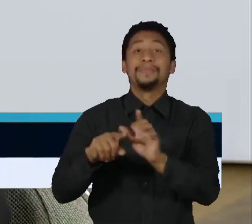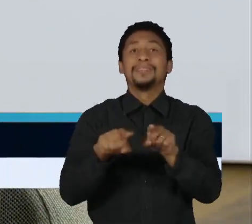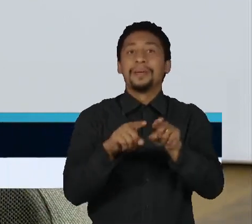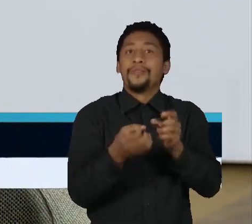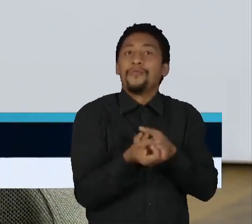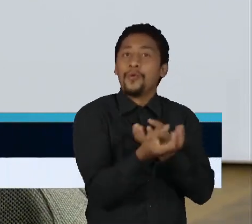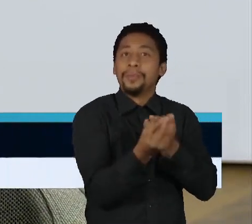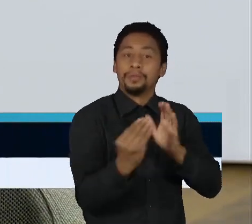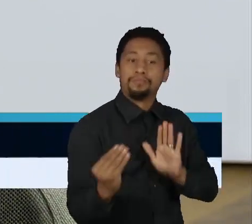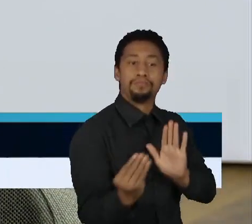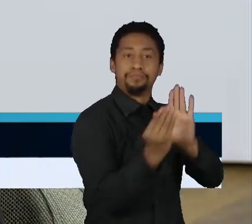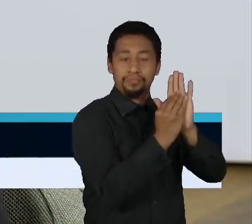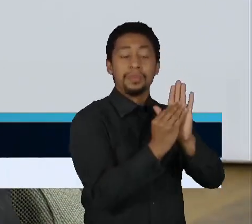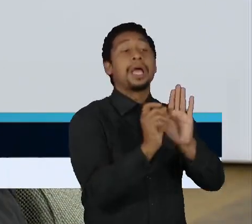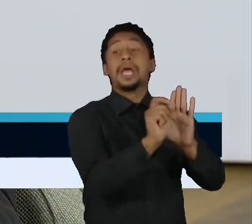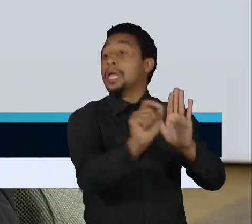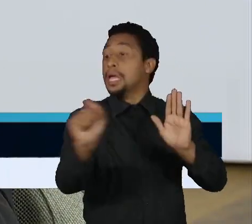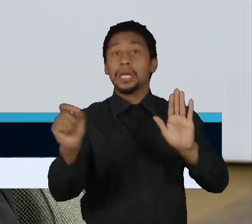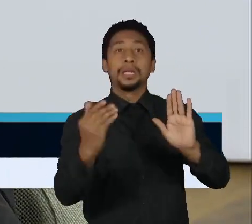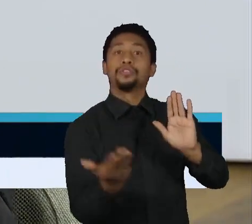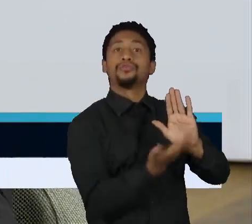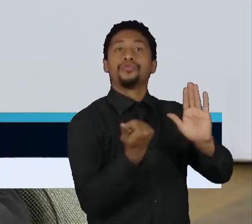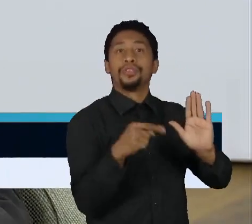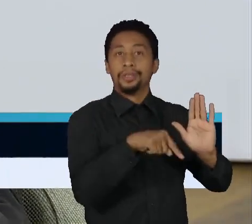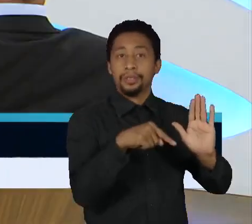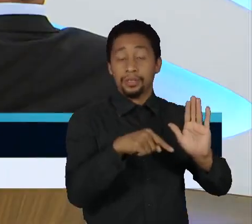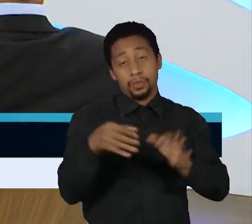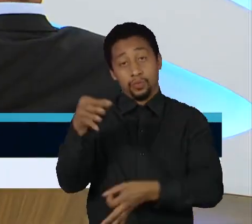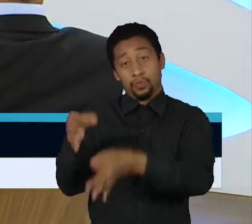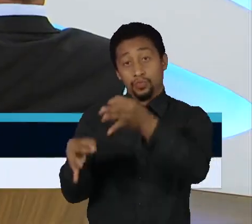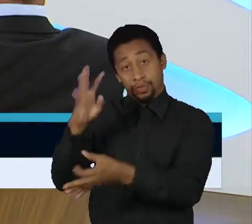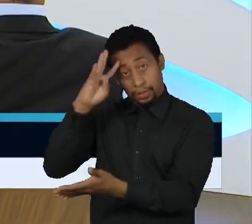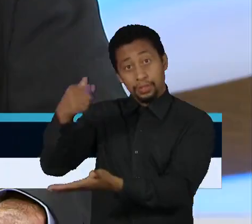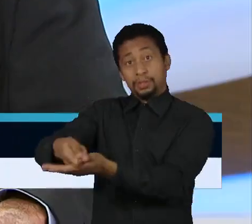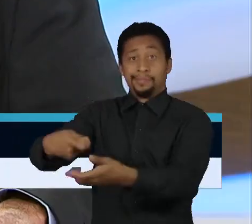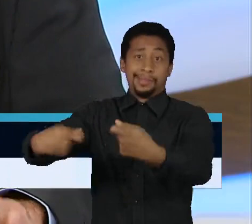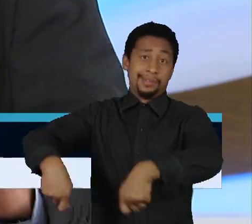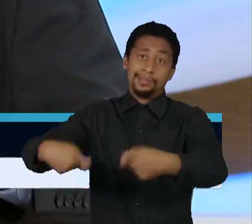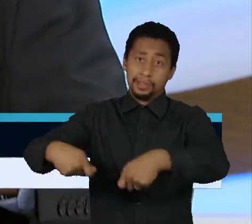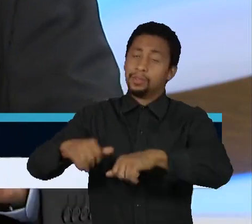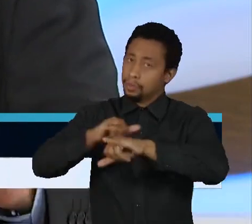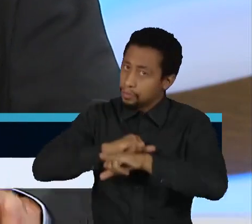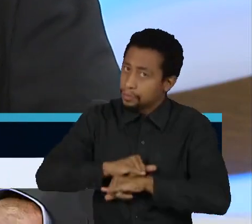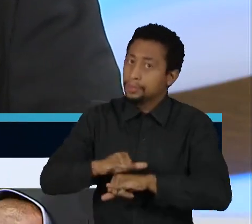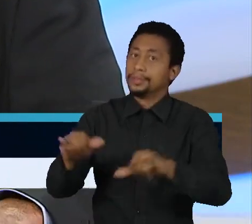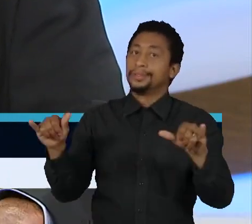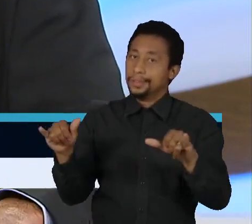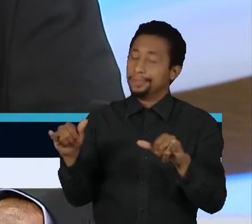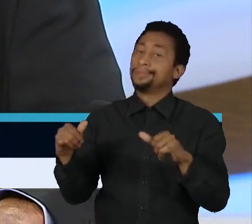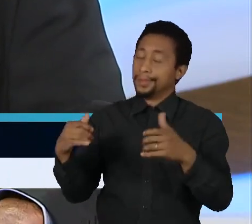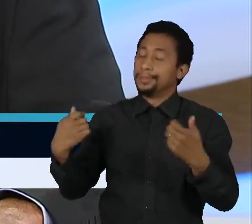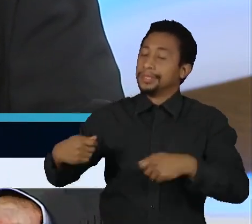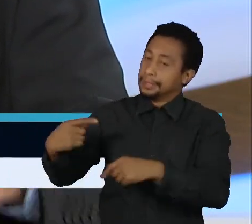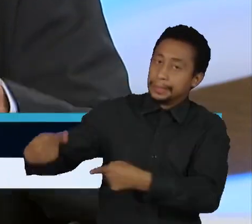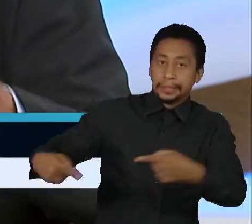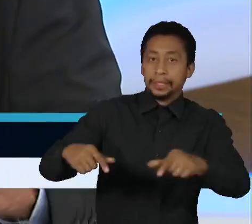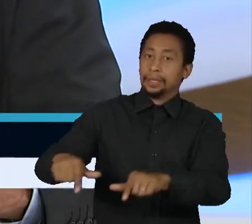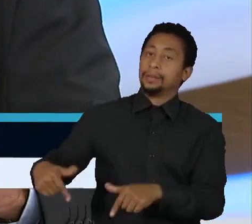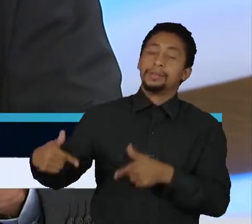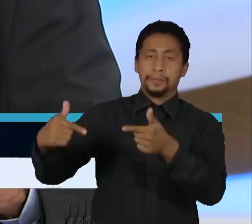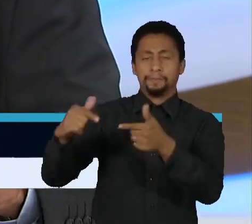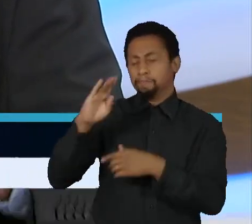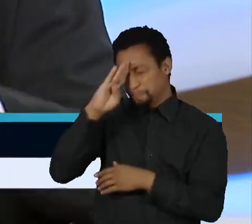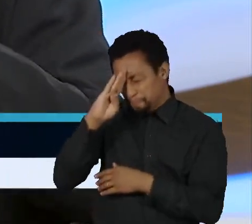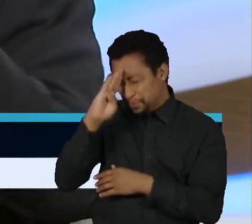conteúdo depende sempre de decisão judicial. Eu tenho dito que essa é a mãe de todas as batalhas. É